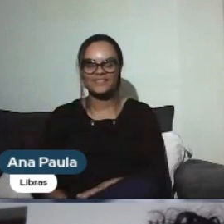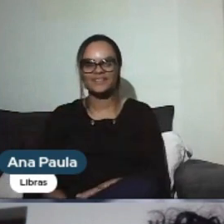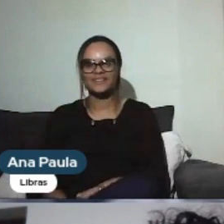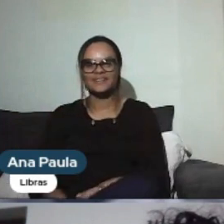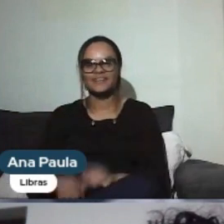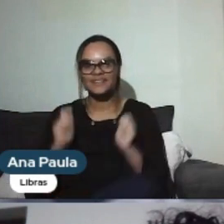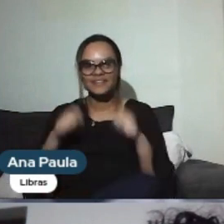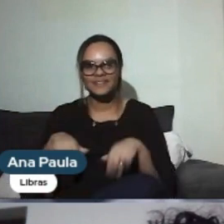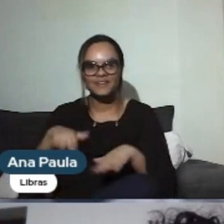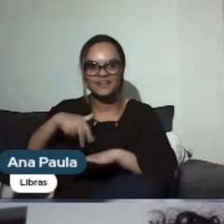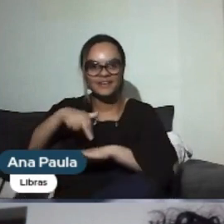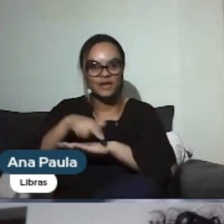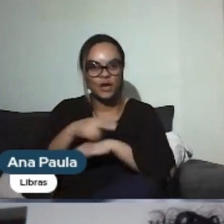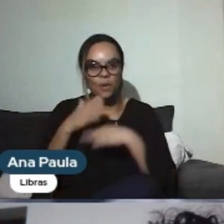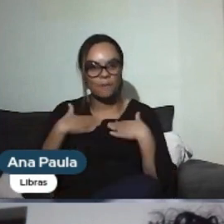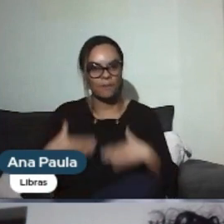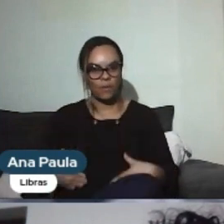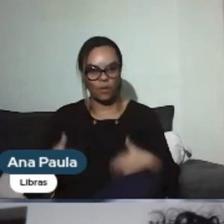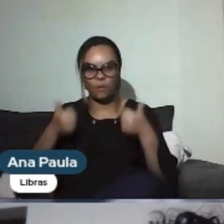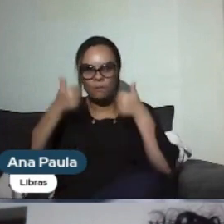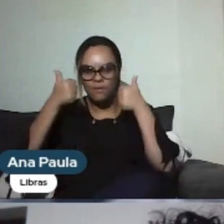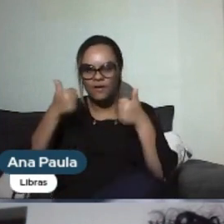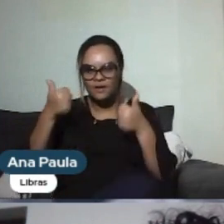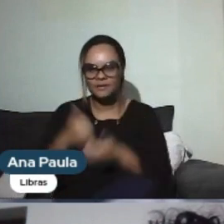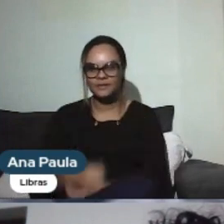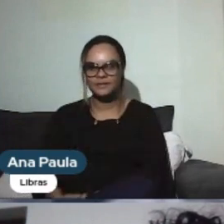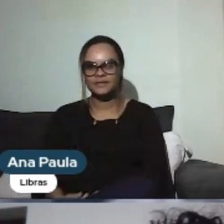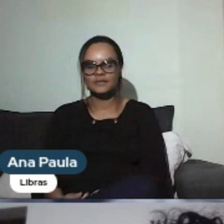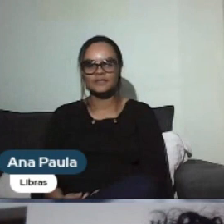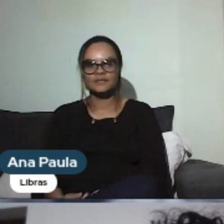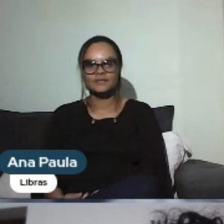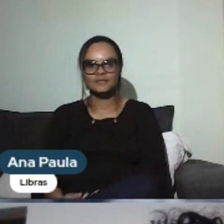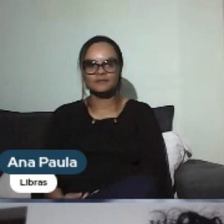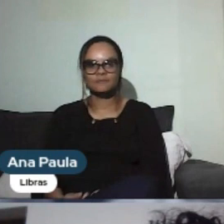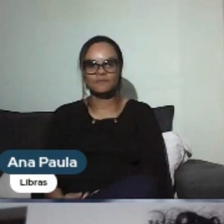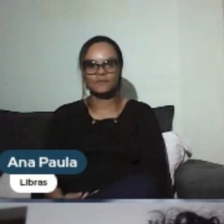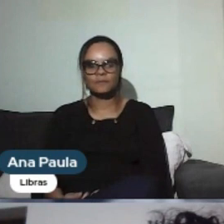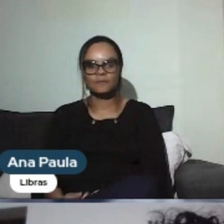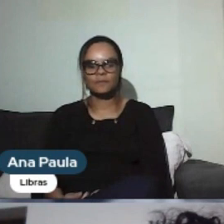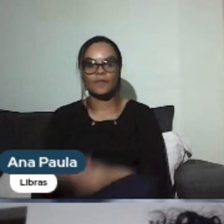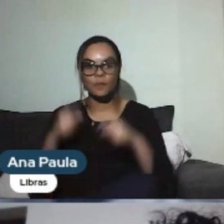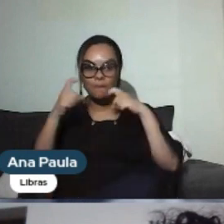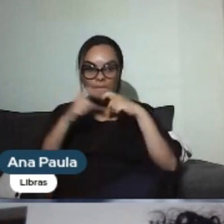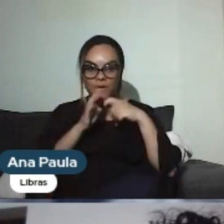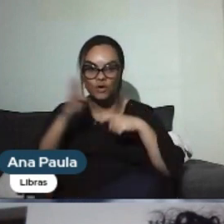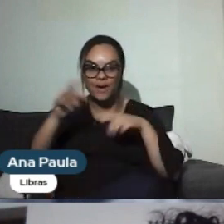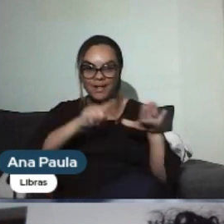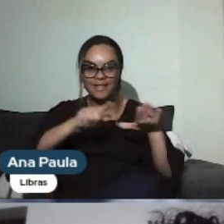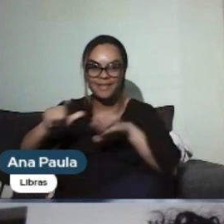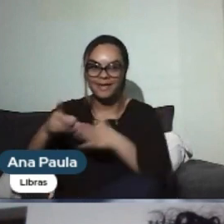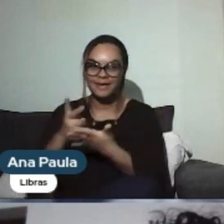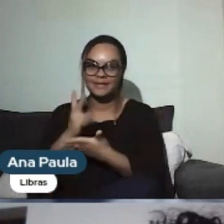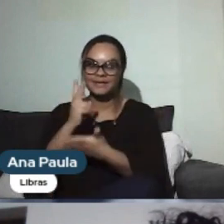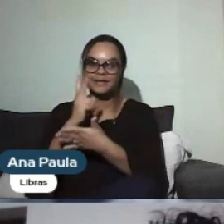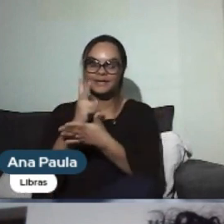condições físicas muito boas. Após o transplante, as consultas são semanais, mas, de acordo com